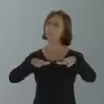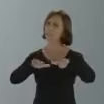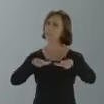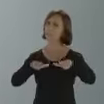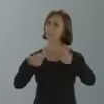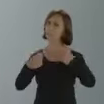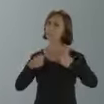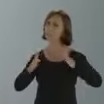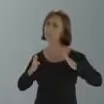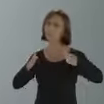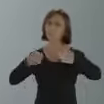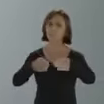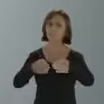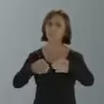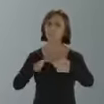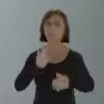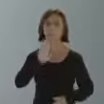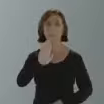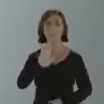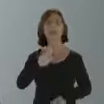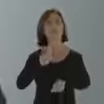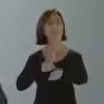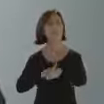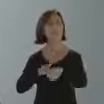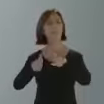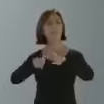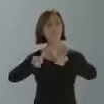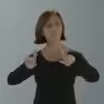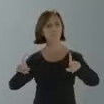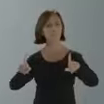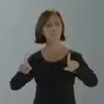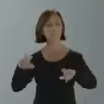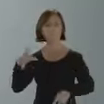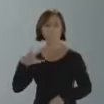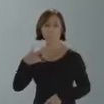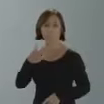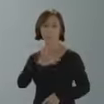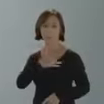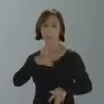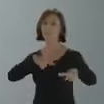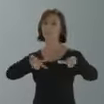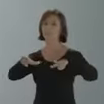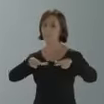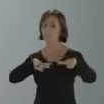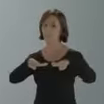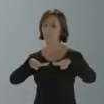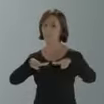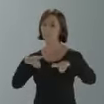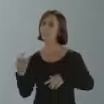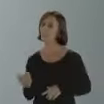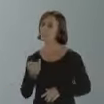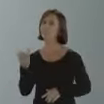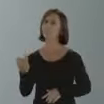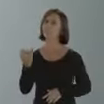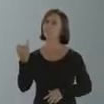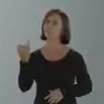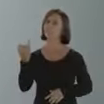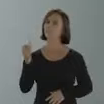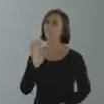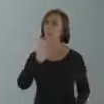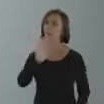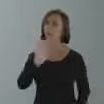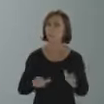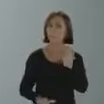precisa ser um só, mas ele tem tempos diferentes. Saúde e emprego não são incompatíveis.